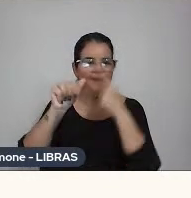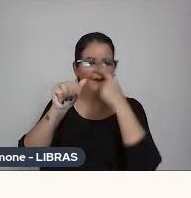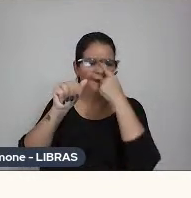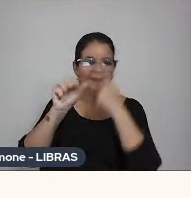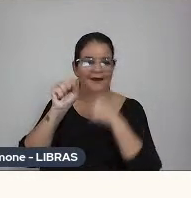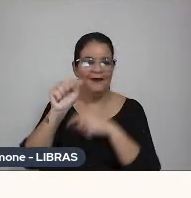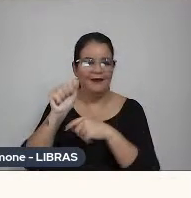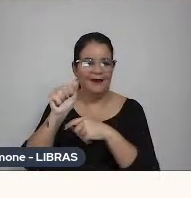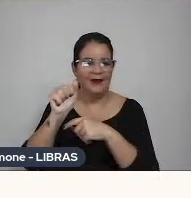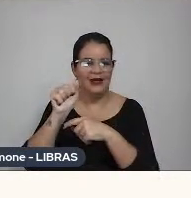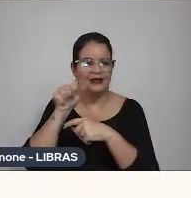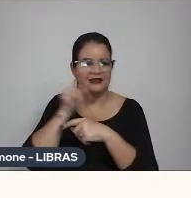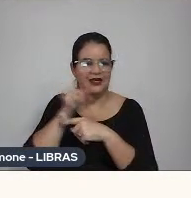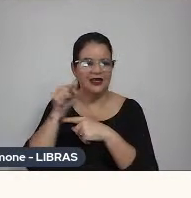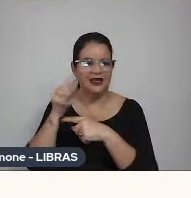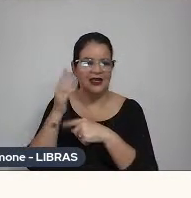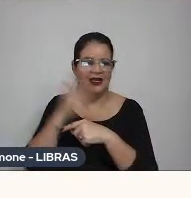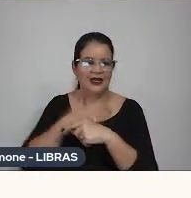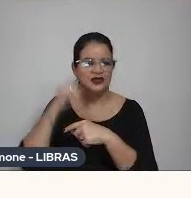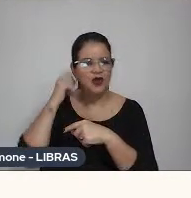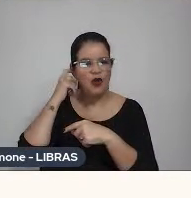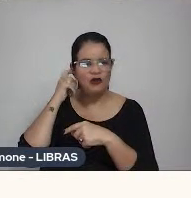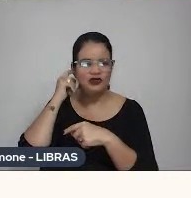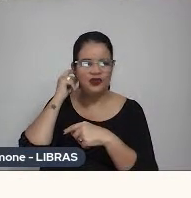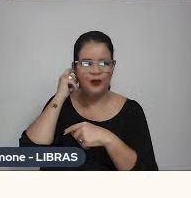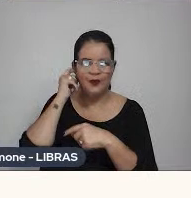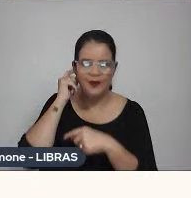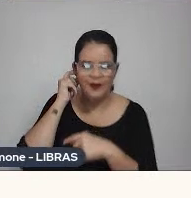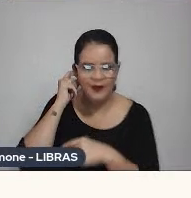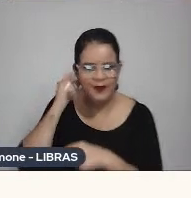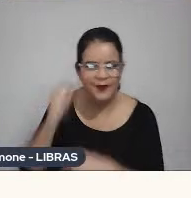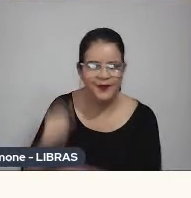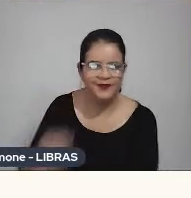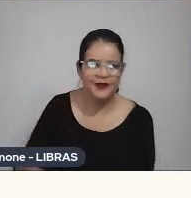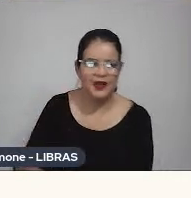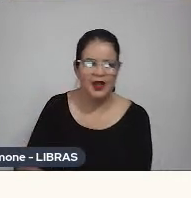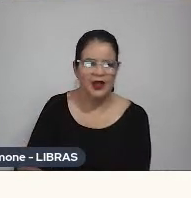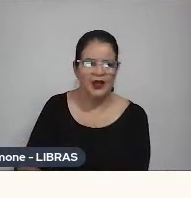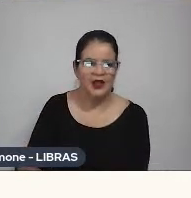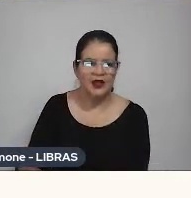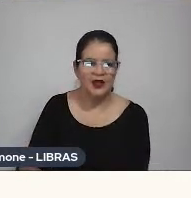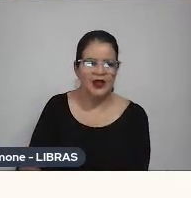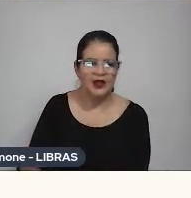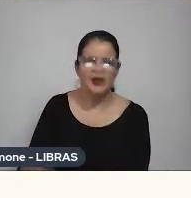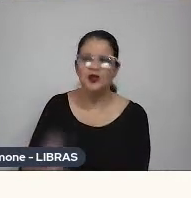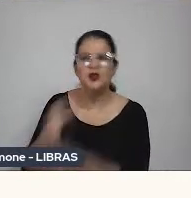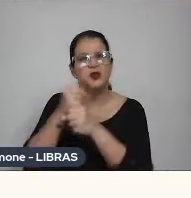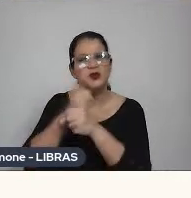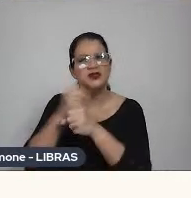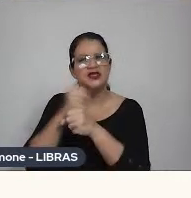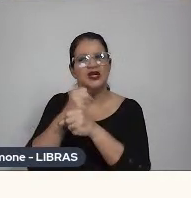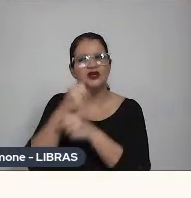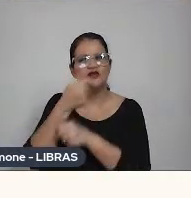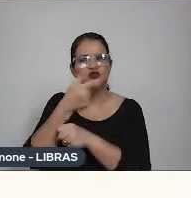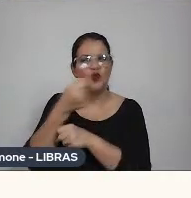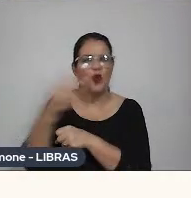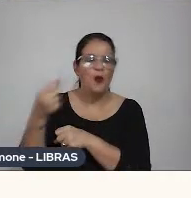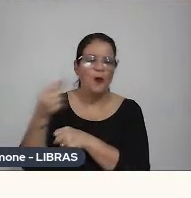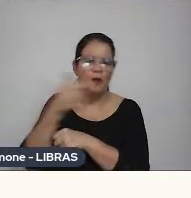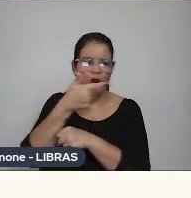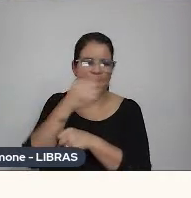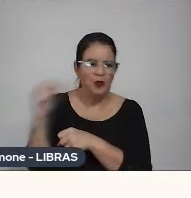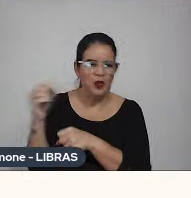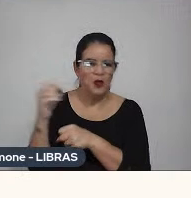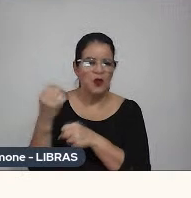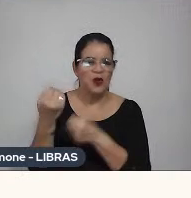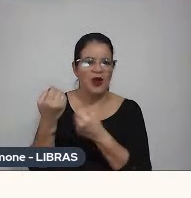que é um pornô de massinha, né, um curta que rodou bastante, né, no começo dos anos 2000. Eu fui